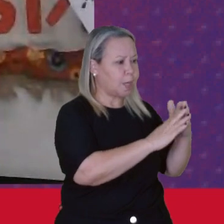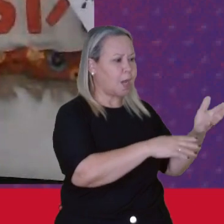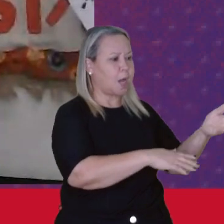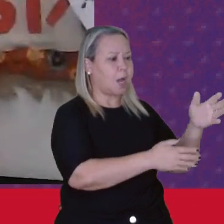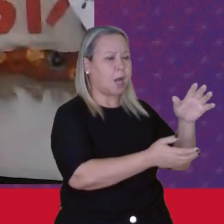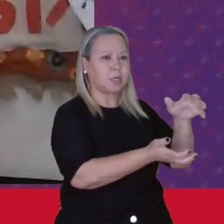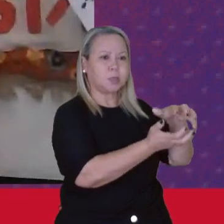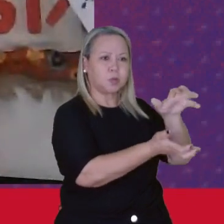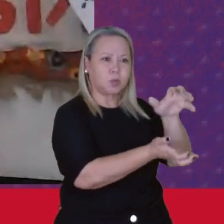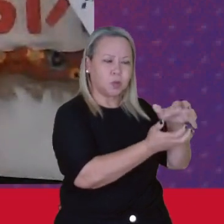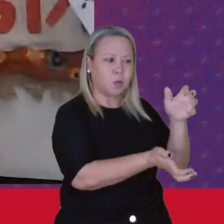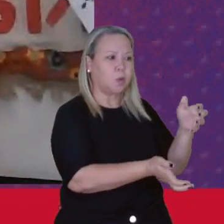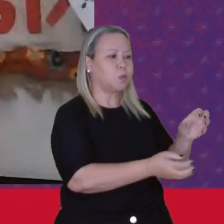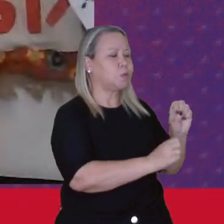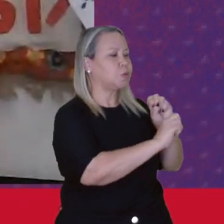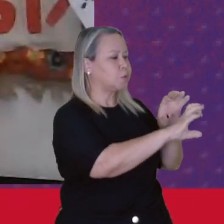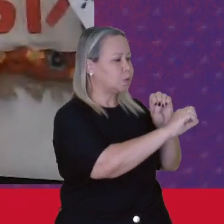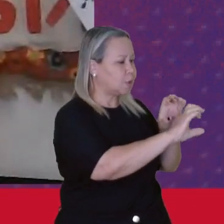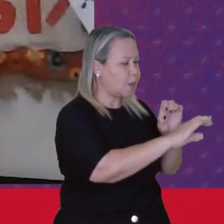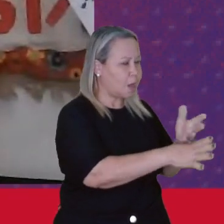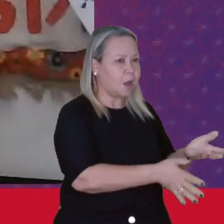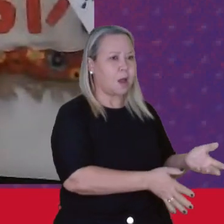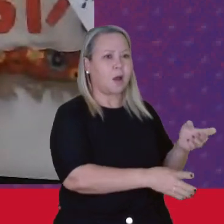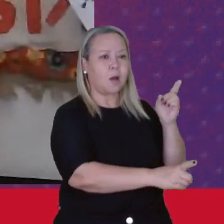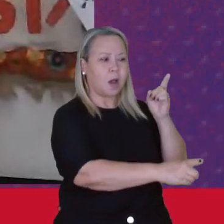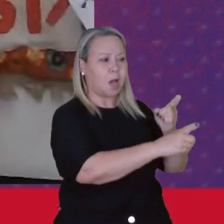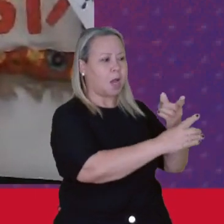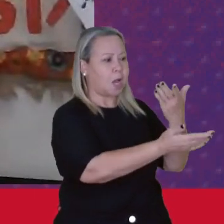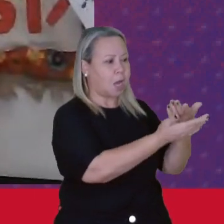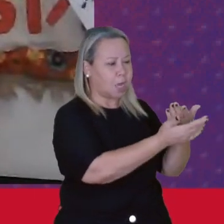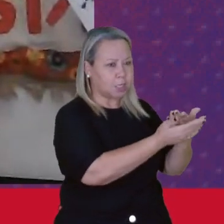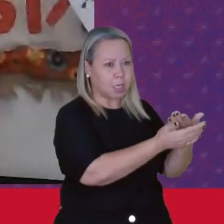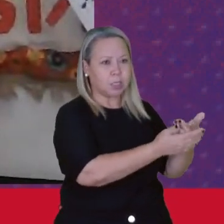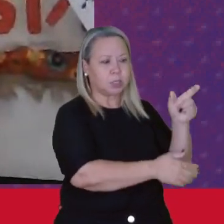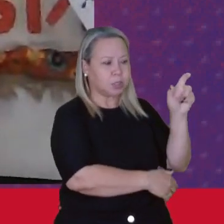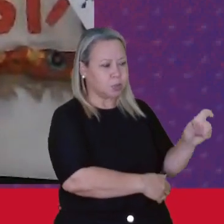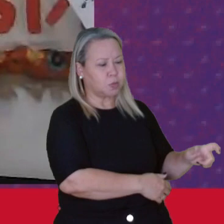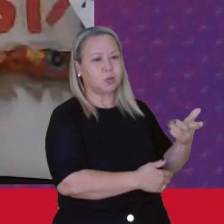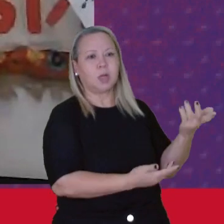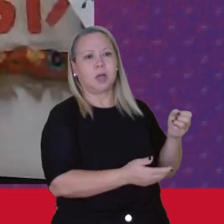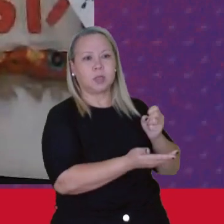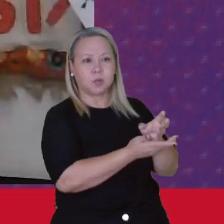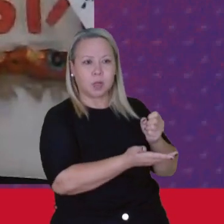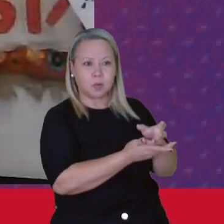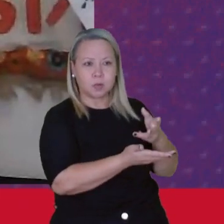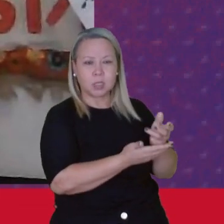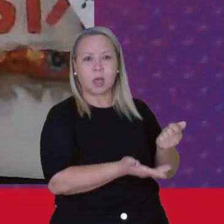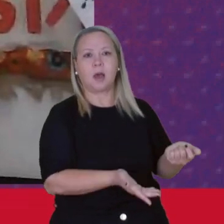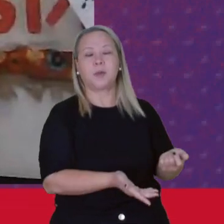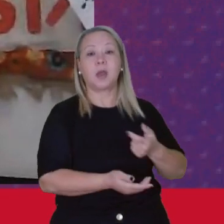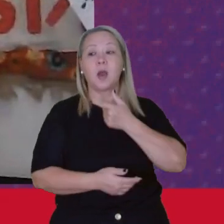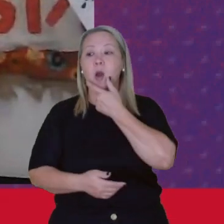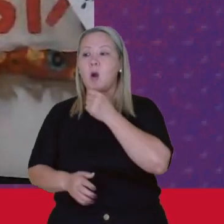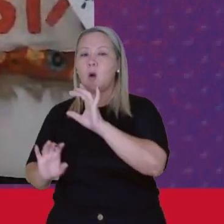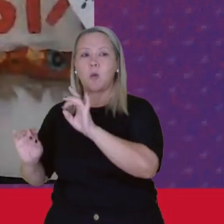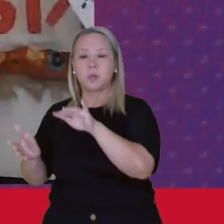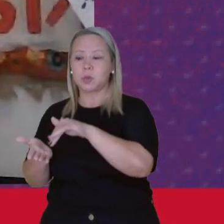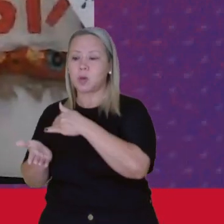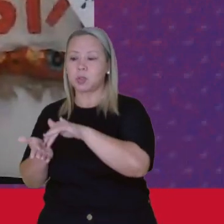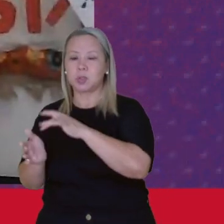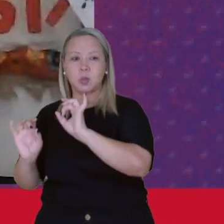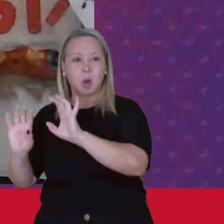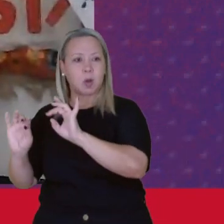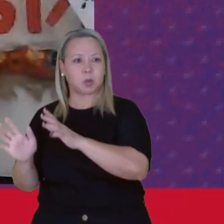reunião Ela dá aula Ela atende estudante Pelo Pelo whatsapp Então assim É uma